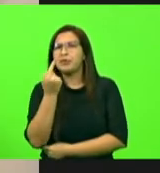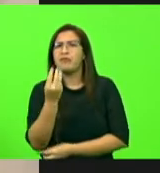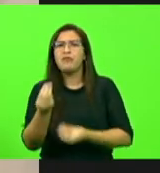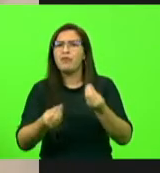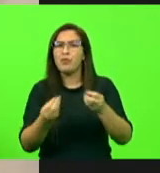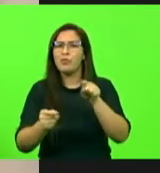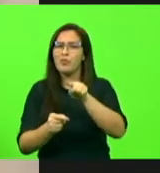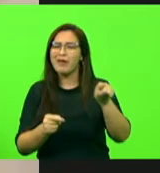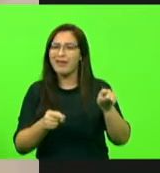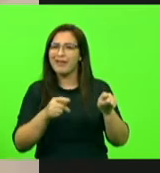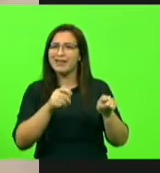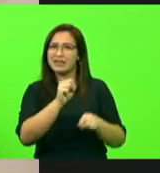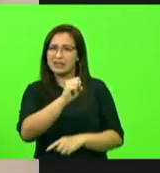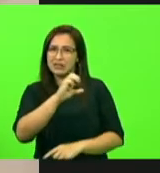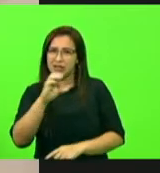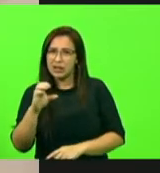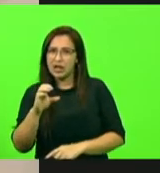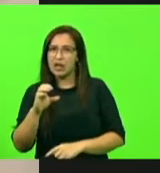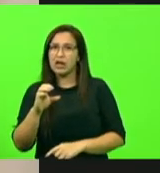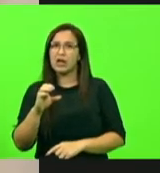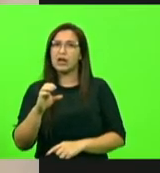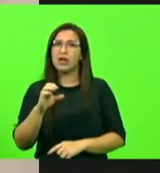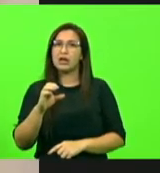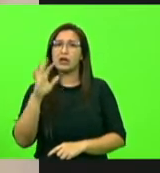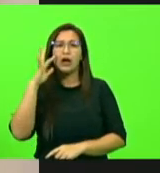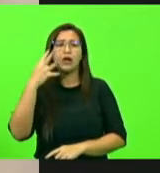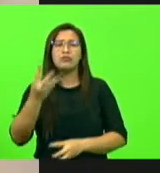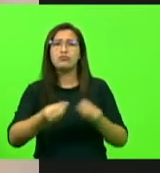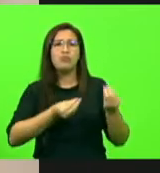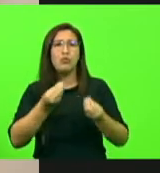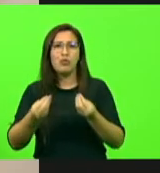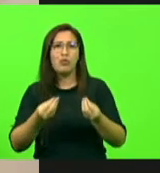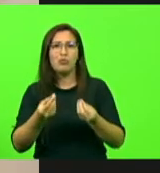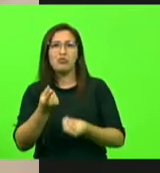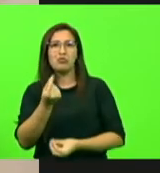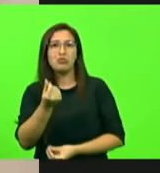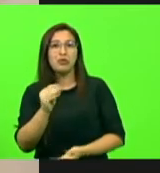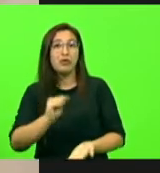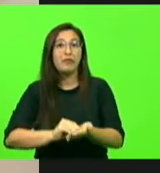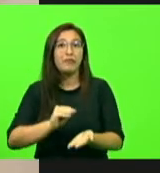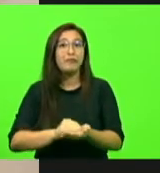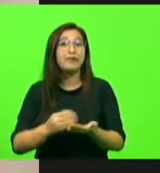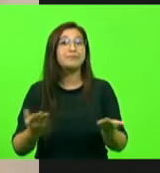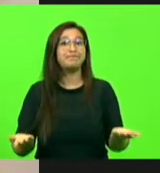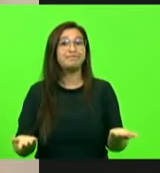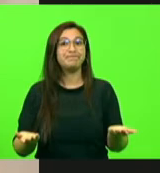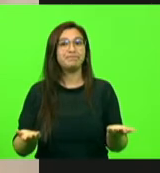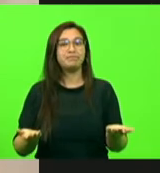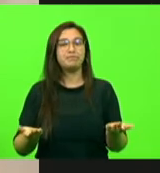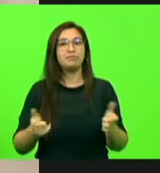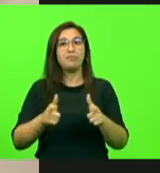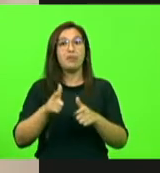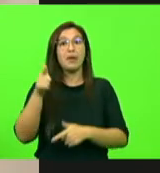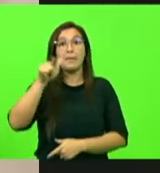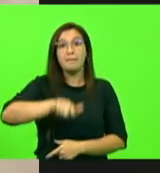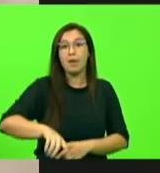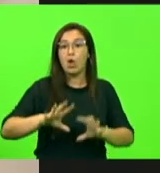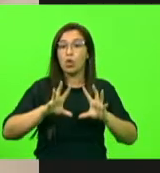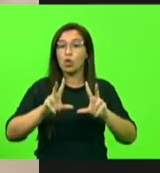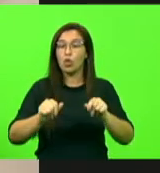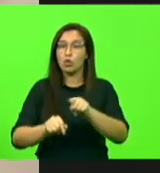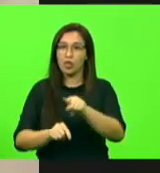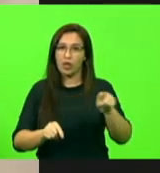virar sem esses 11%, que eu estou falando só de Joinville. E agora eu vou falar de toda a Ampla, da toda a Munesc,